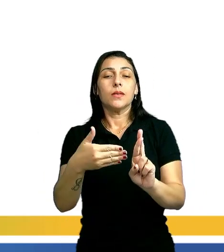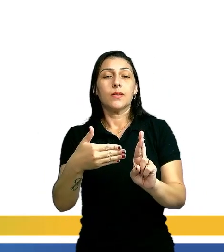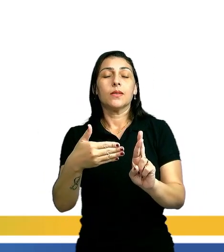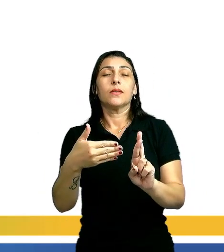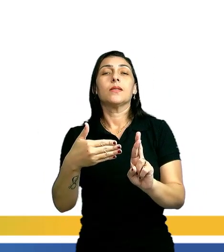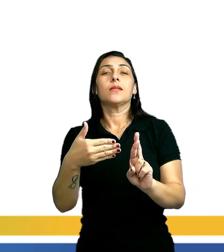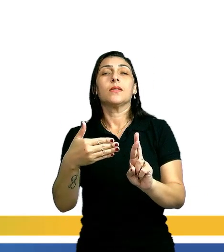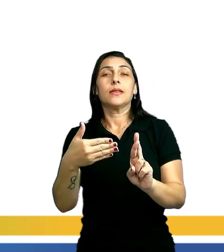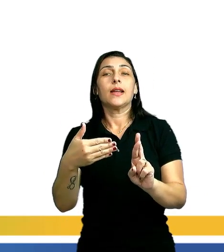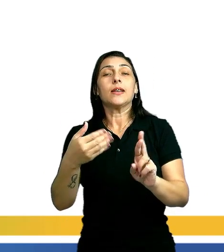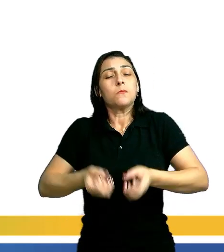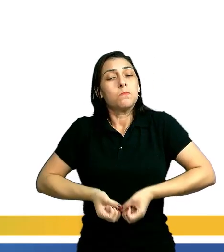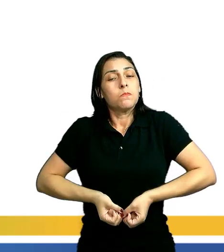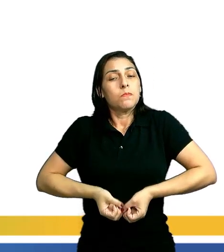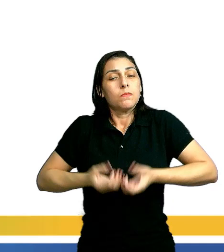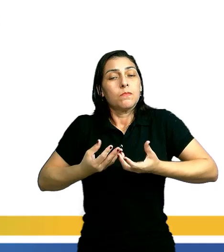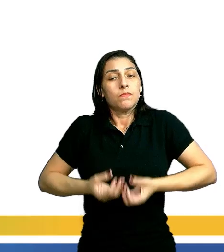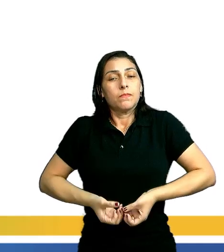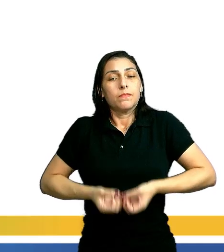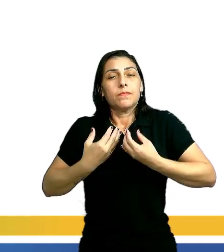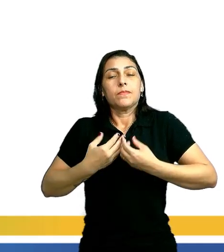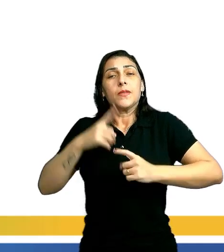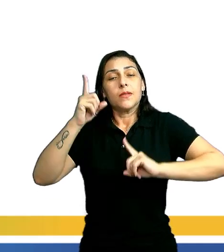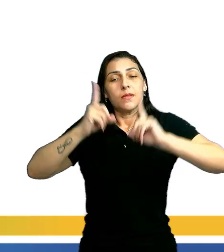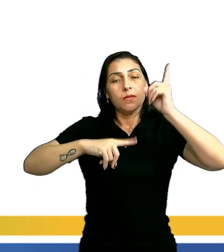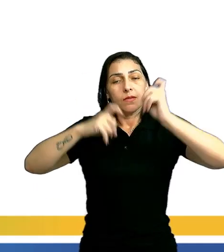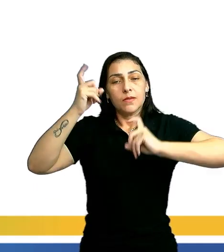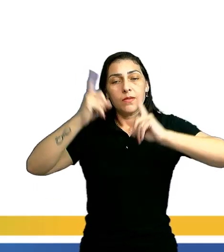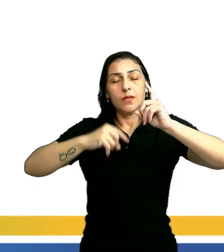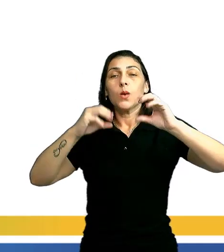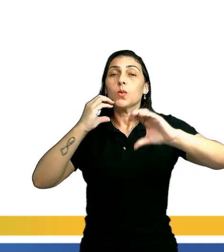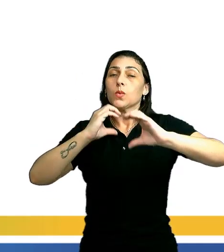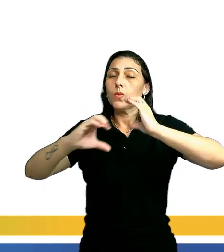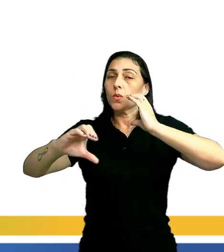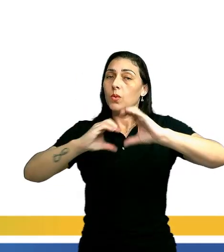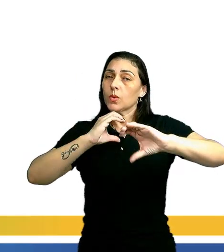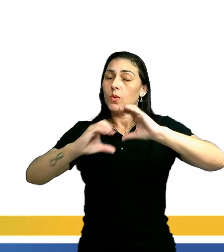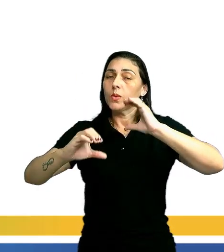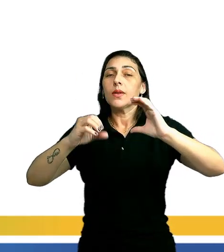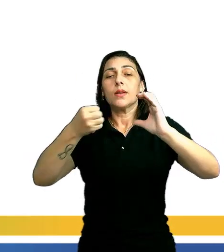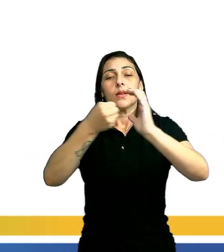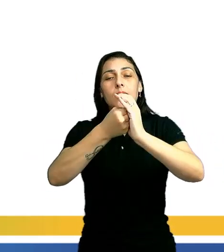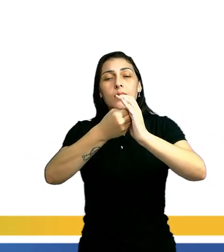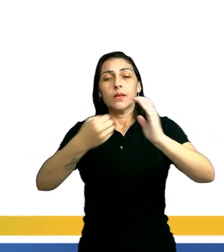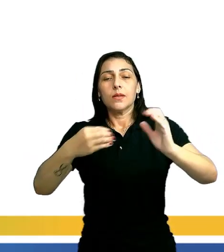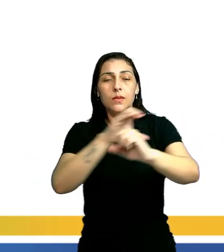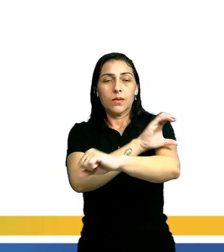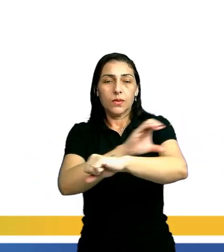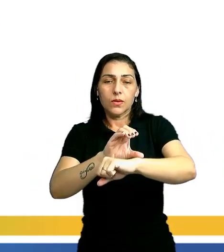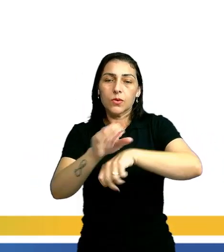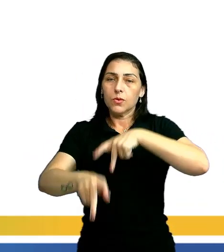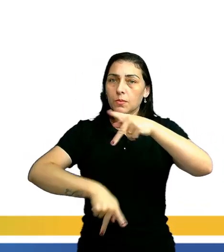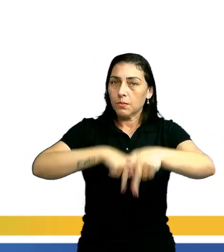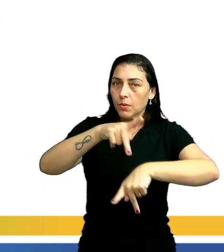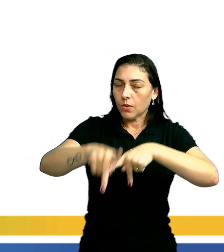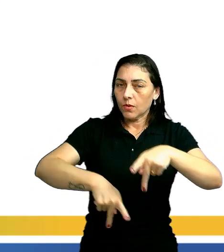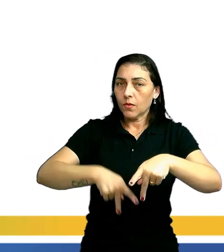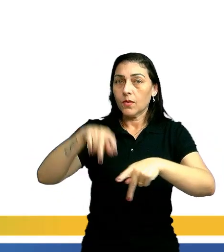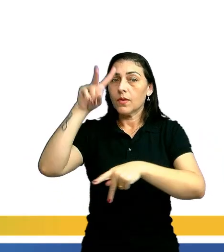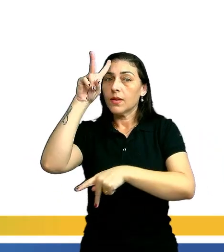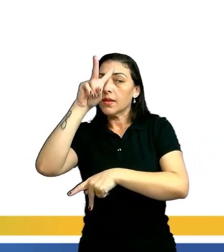das manifestações, manifestações, expressões, comunicações e características culturais de um povo.